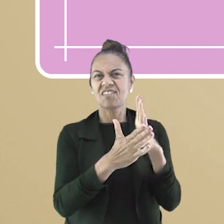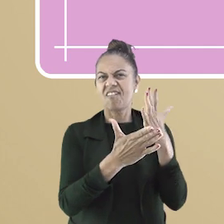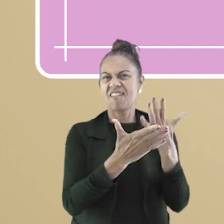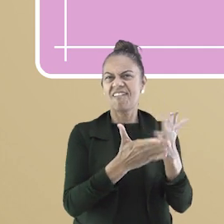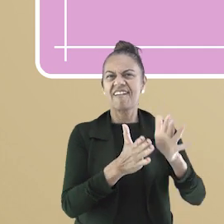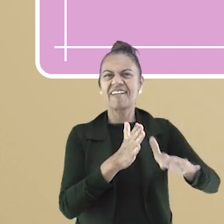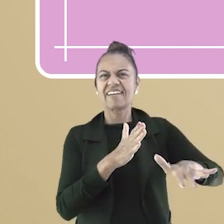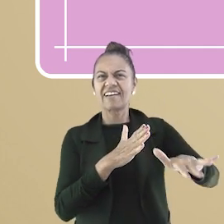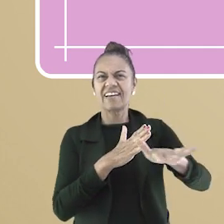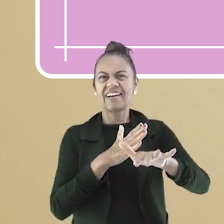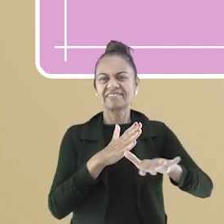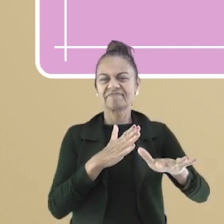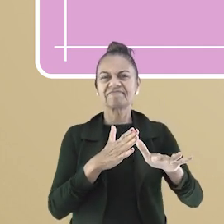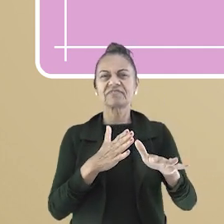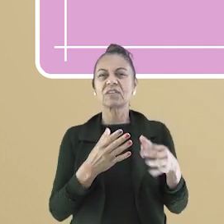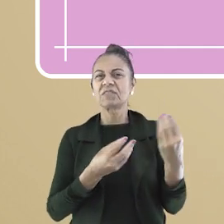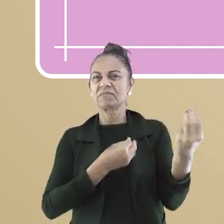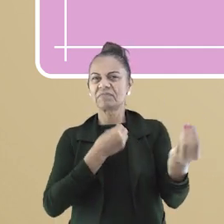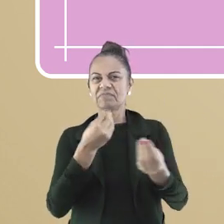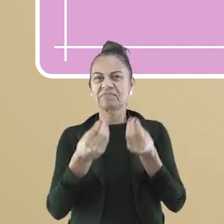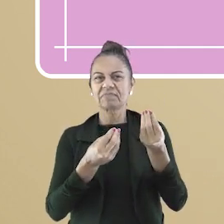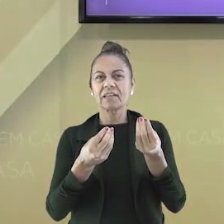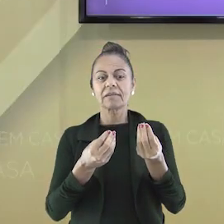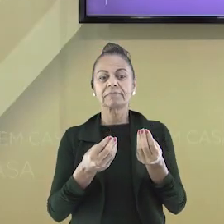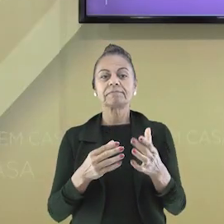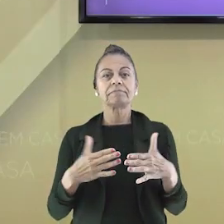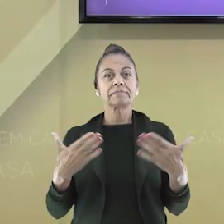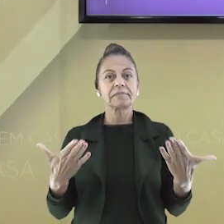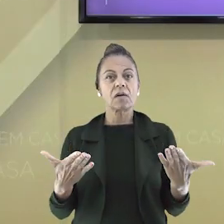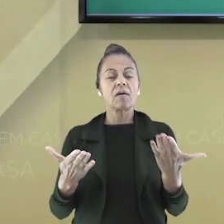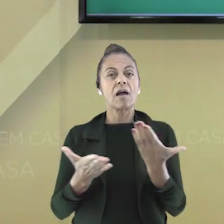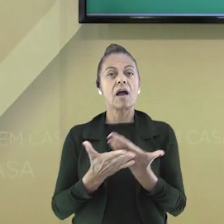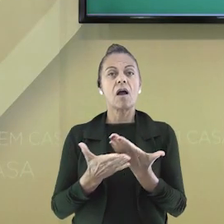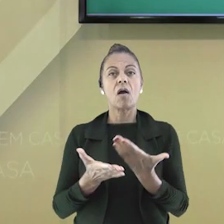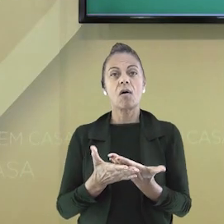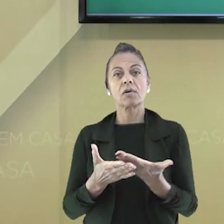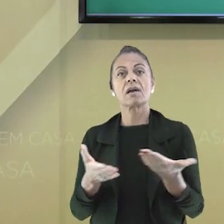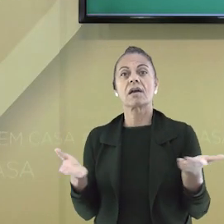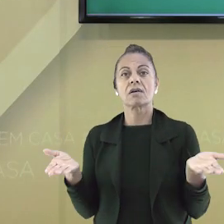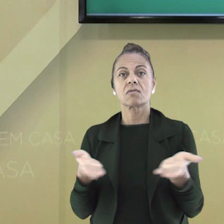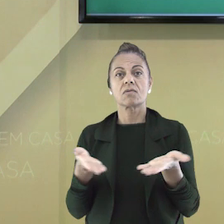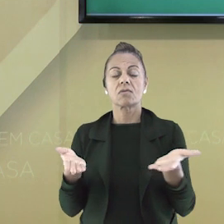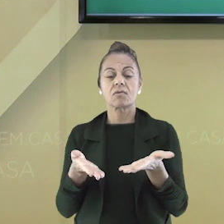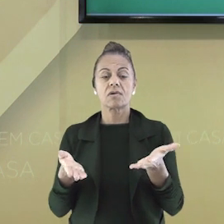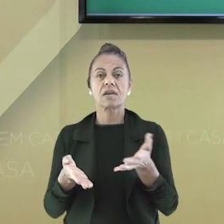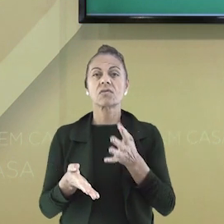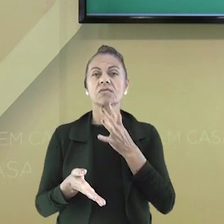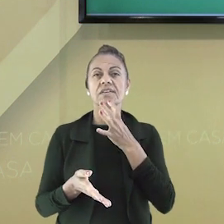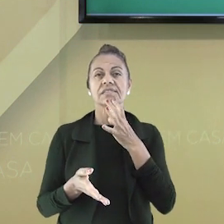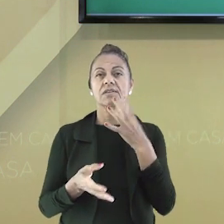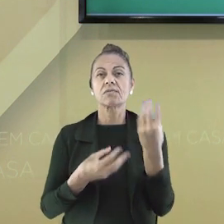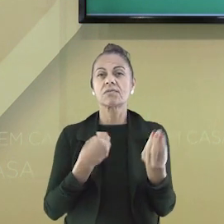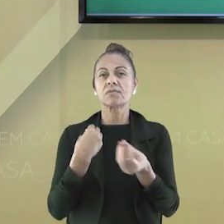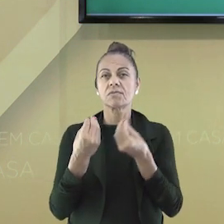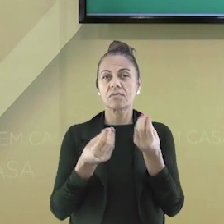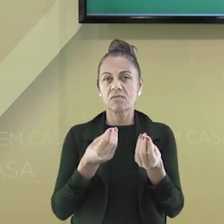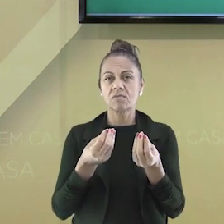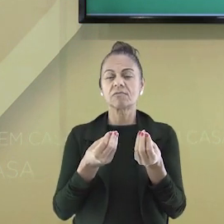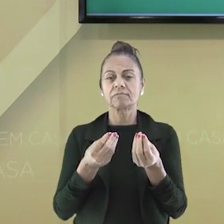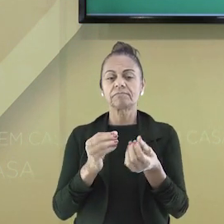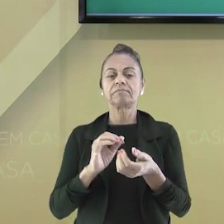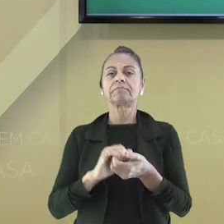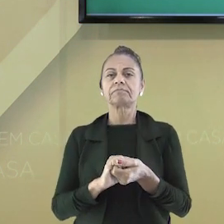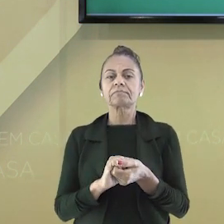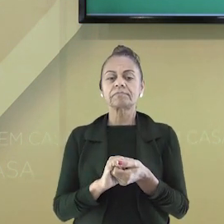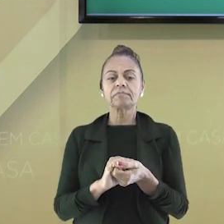feitas agora, vamos para nossa aula. Vamos conhecer algumas maneiras de registrar as memórias pessoais,